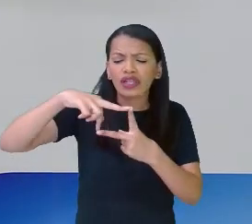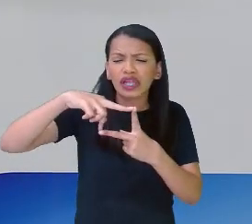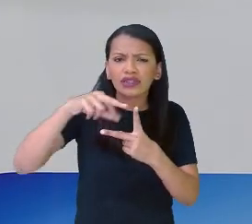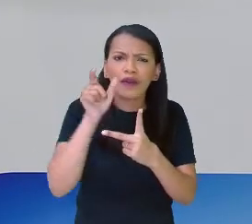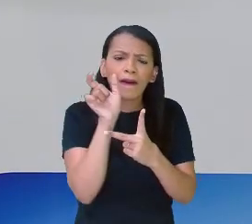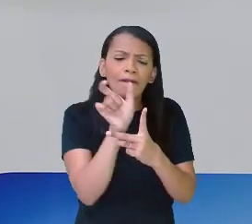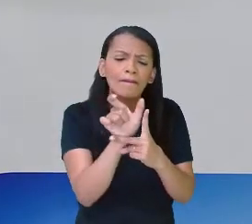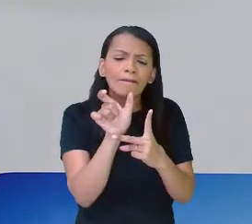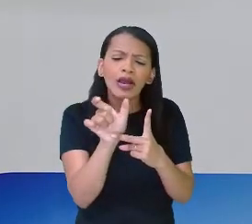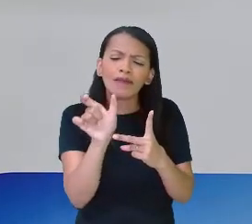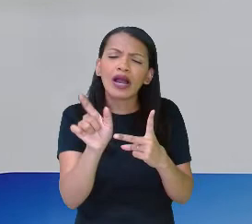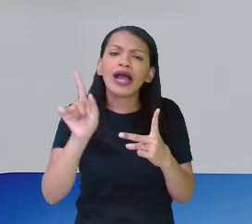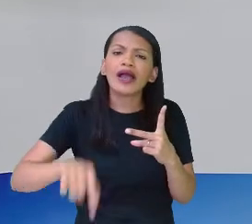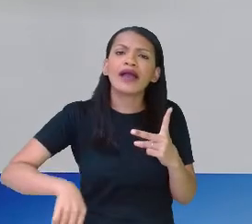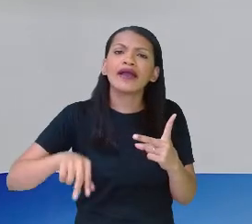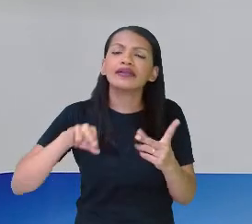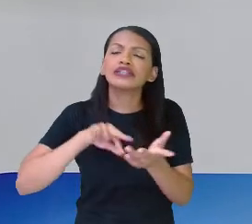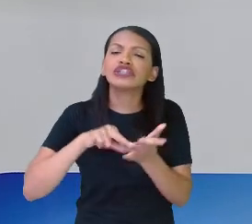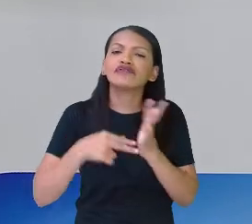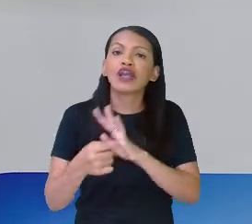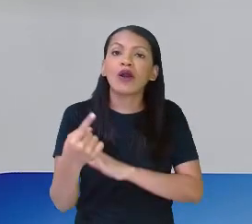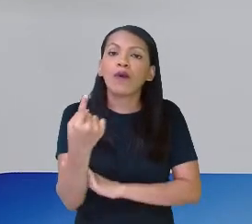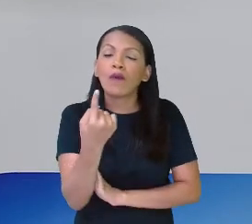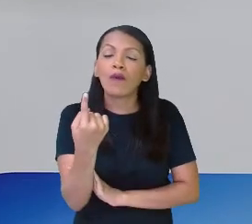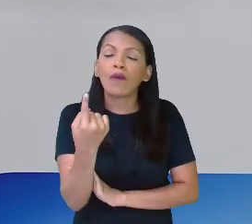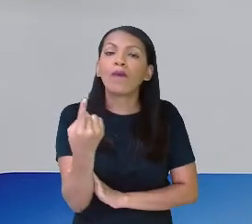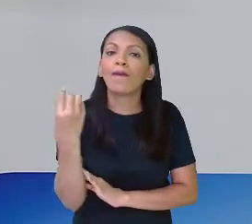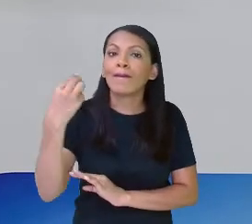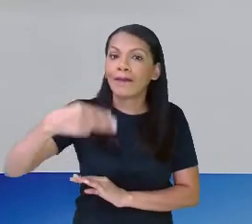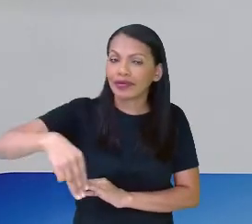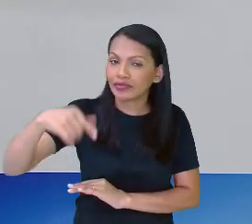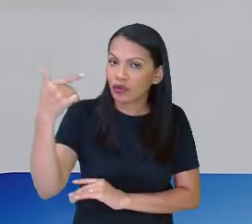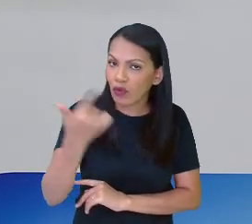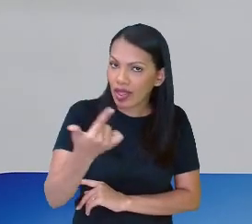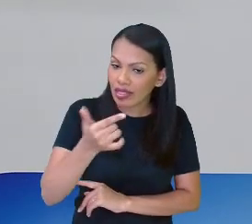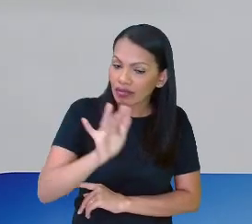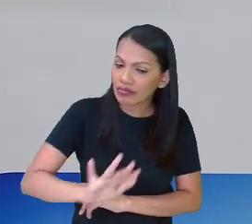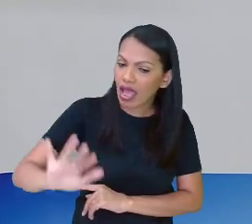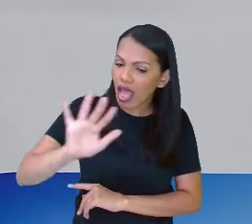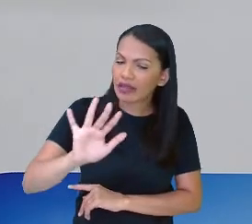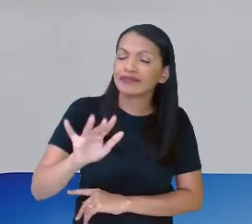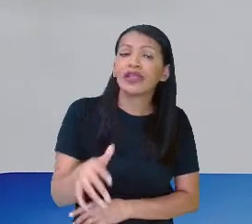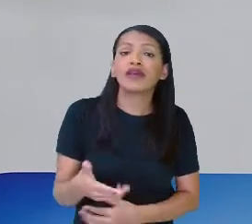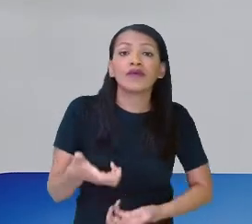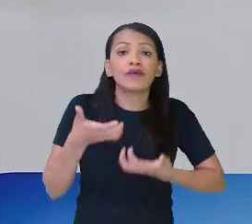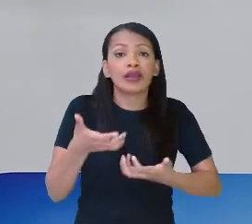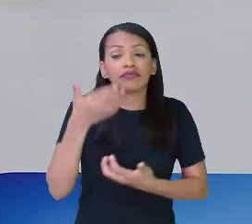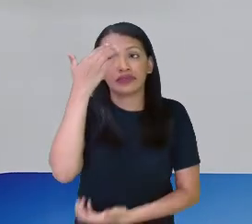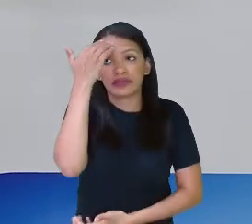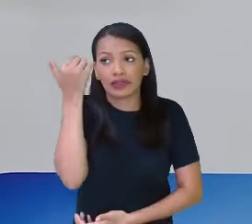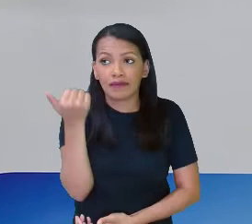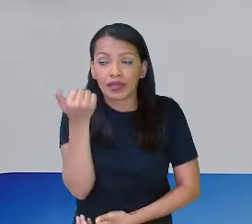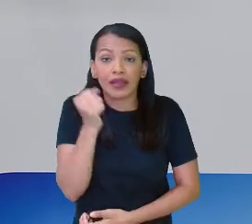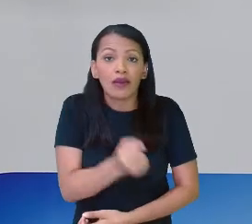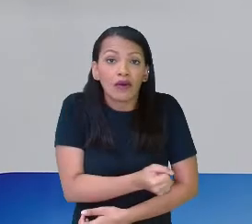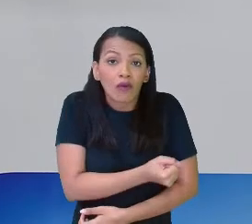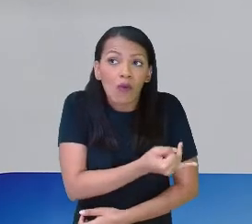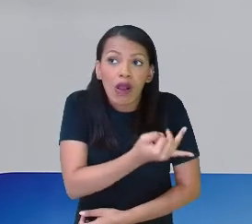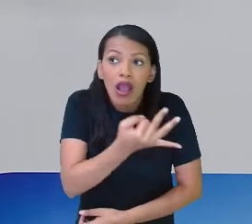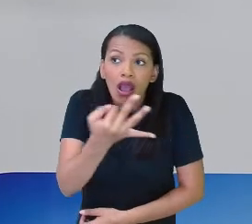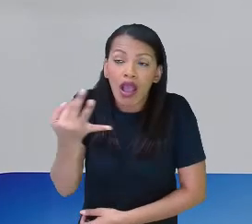equivale a 1 metro quadrado da área de Miguel. Eu quero saber quantos